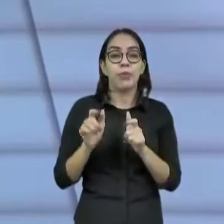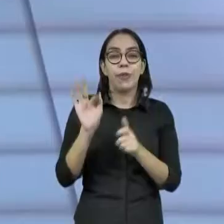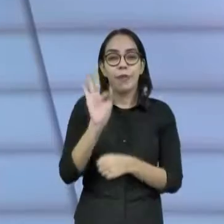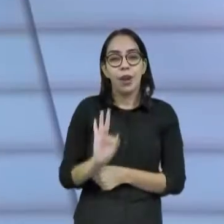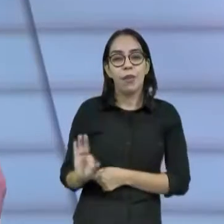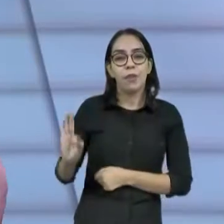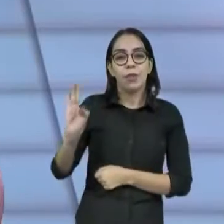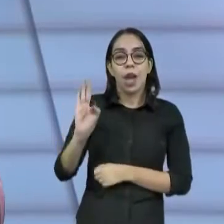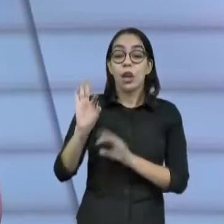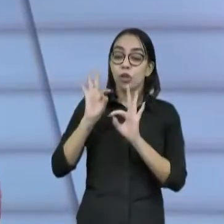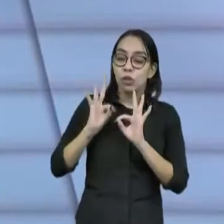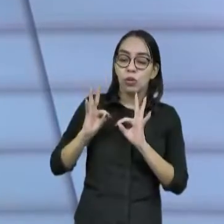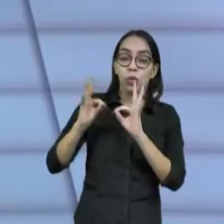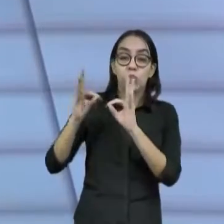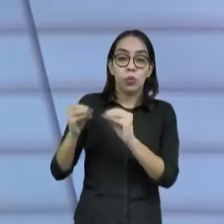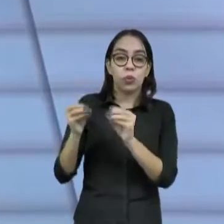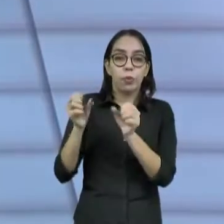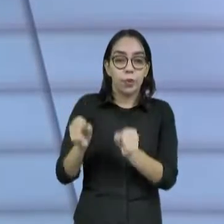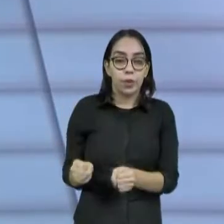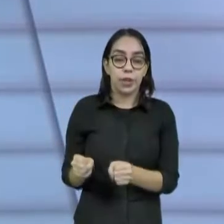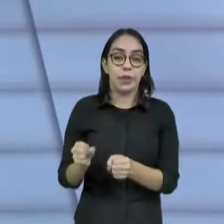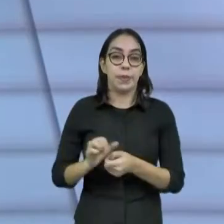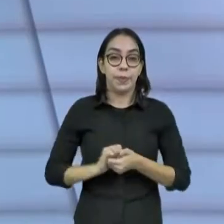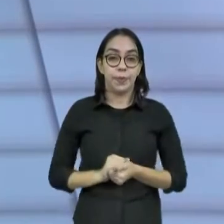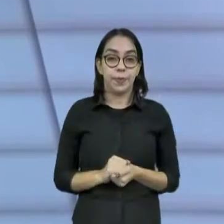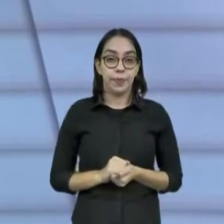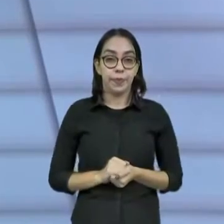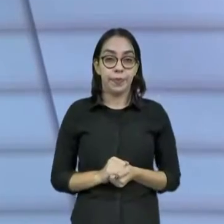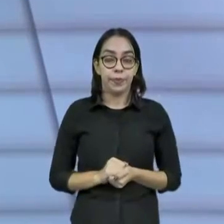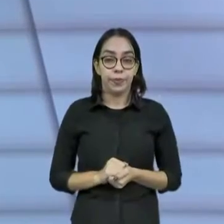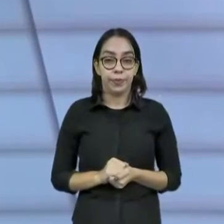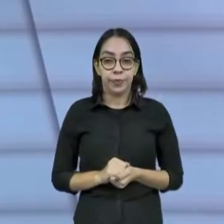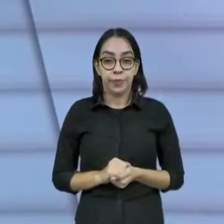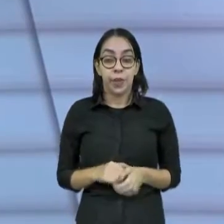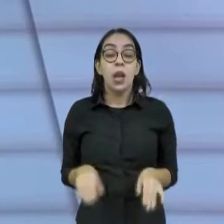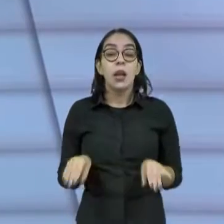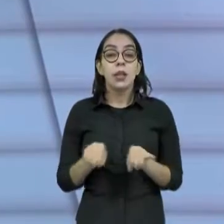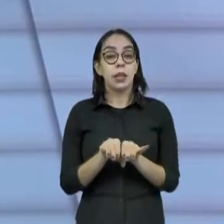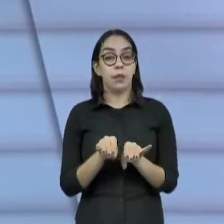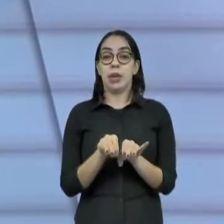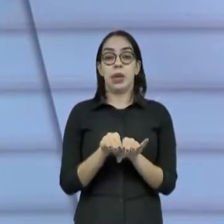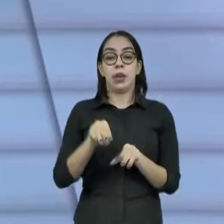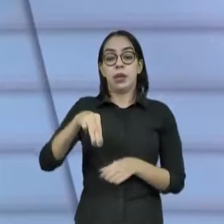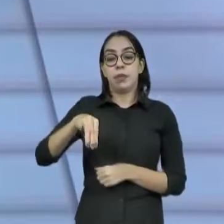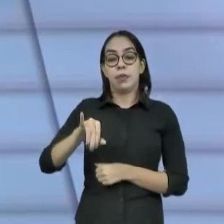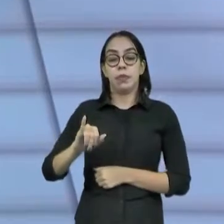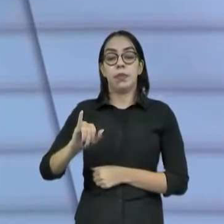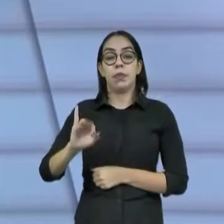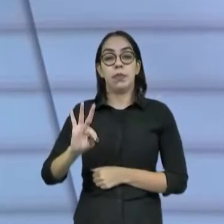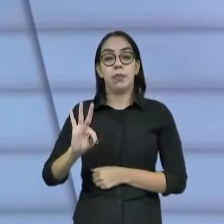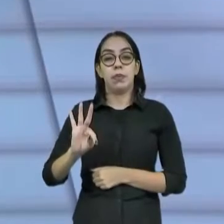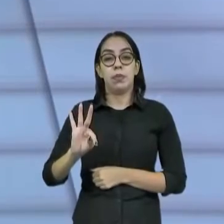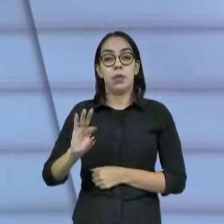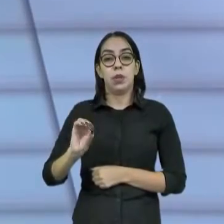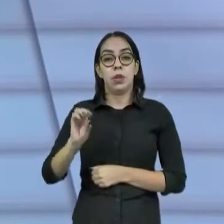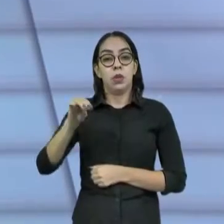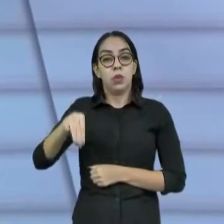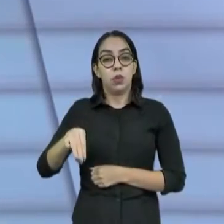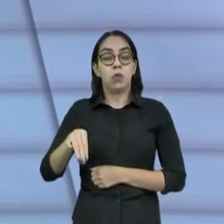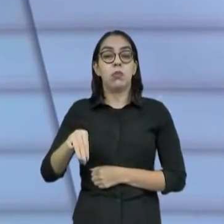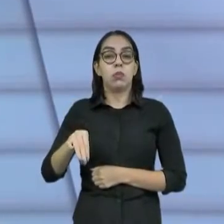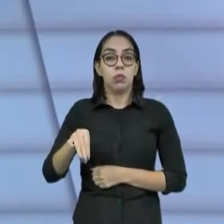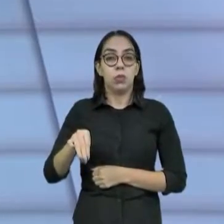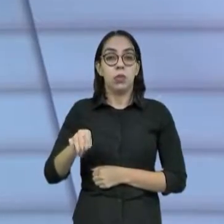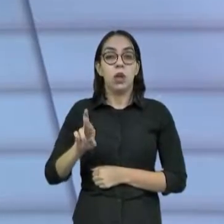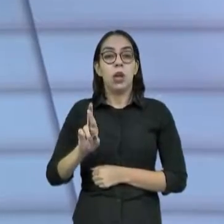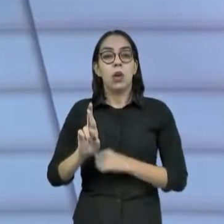desses... Ele participa desse grupo, também como o Milton Souza, que é vice-reitor de pesquisa da Unifor e